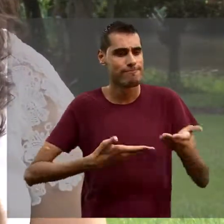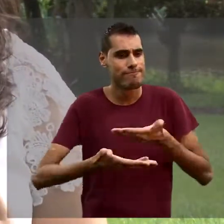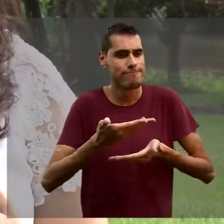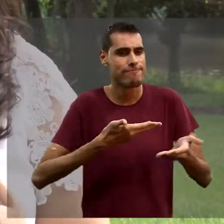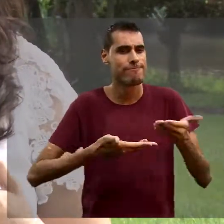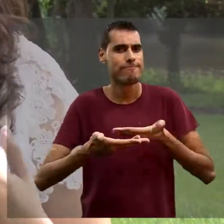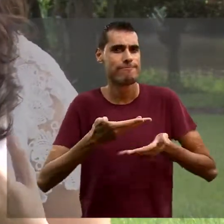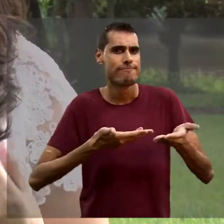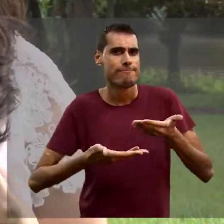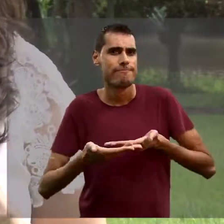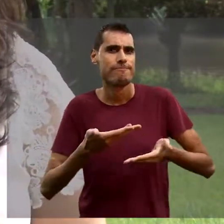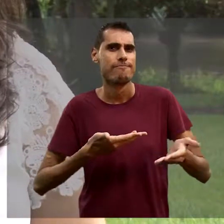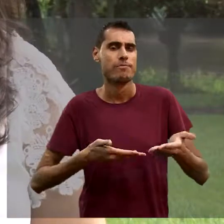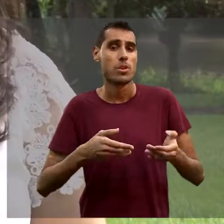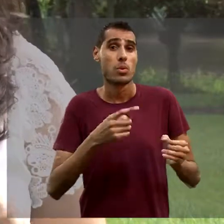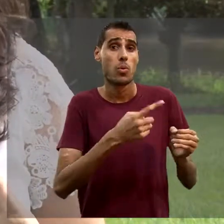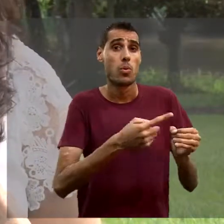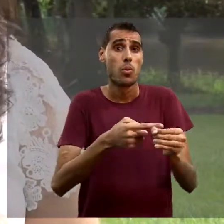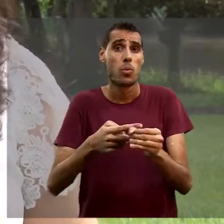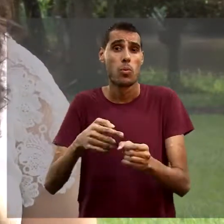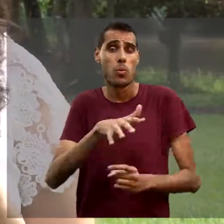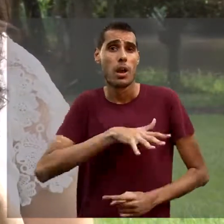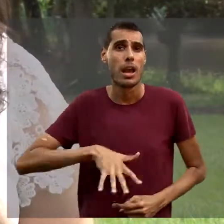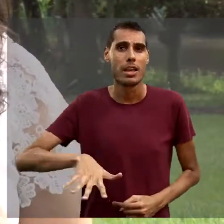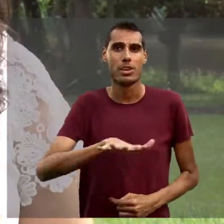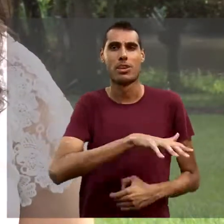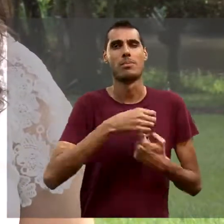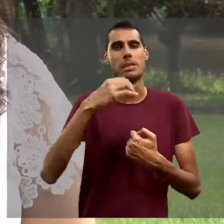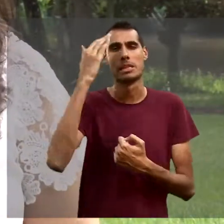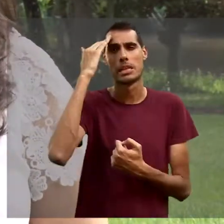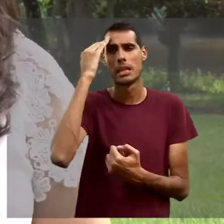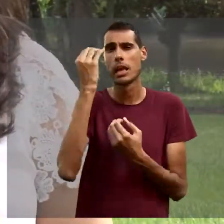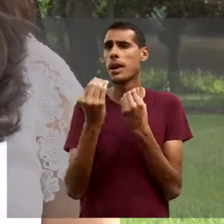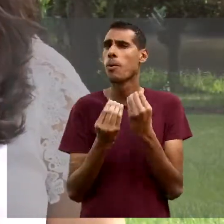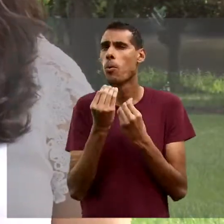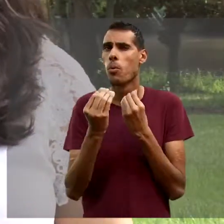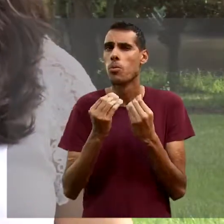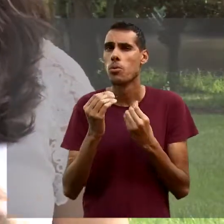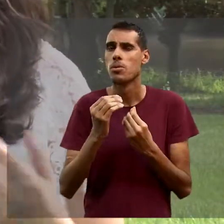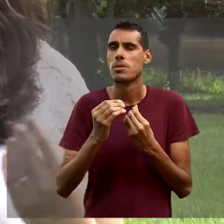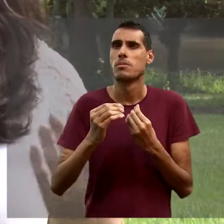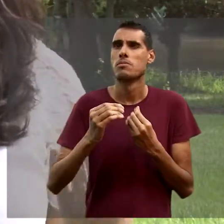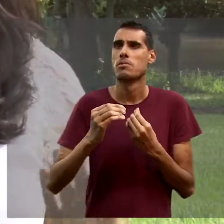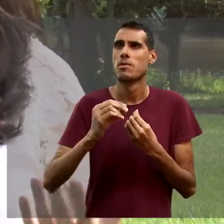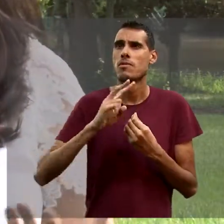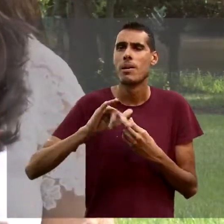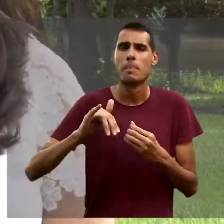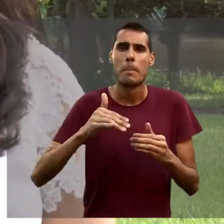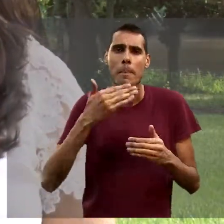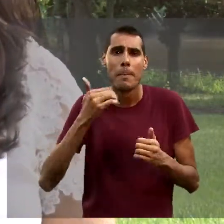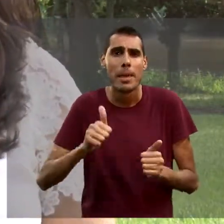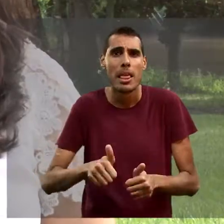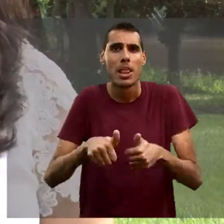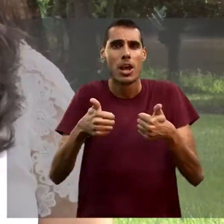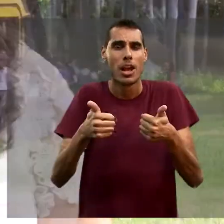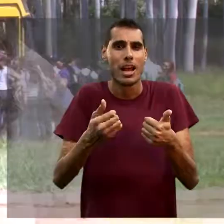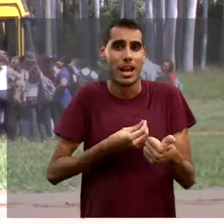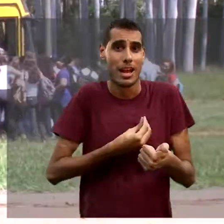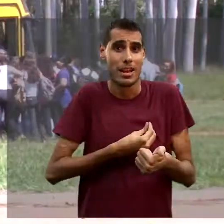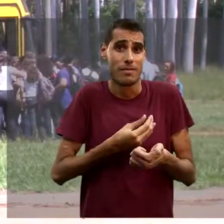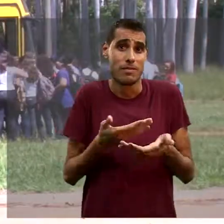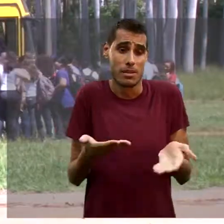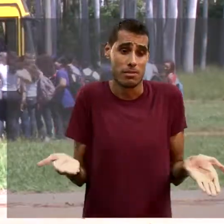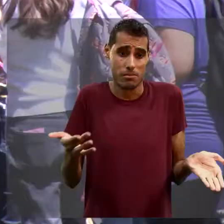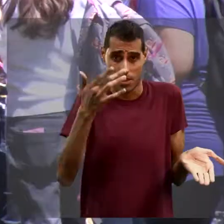com a região. Ele tem que entender e tem que saber o que ele pode fazer para melhorar as condições de vida da nossa